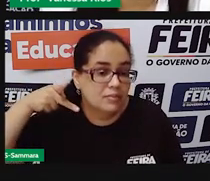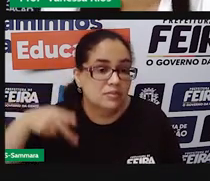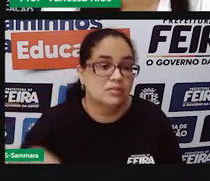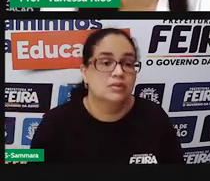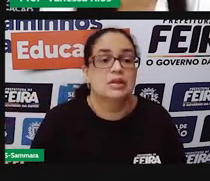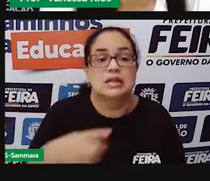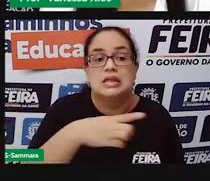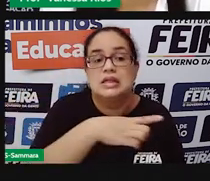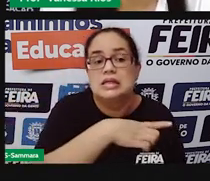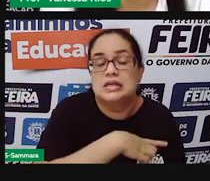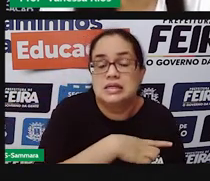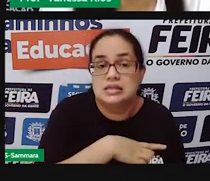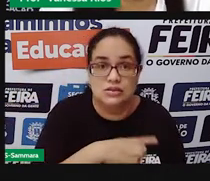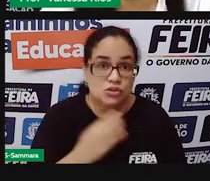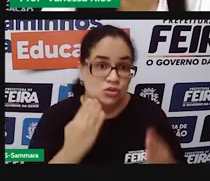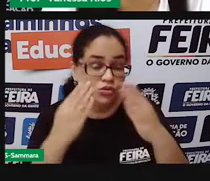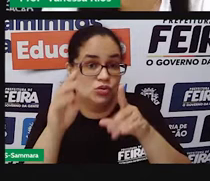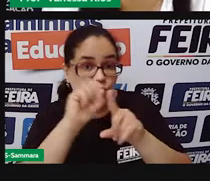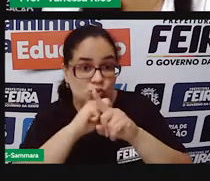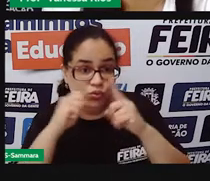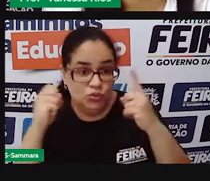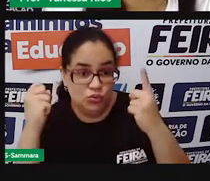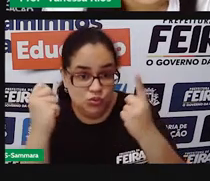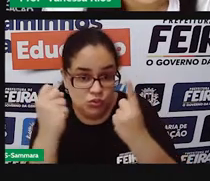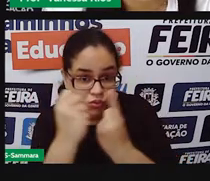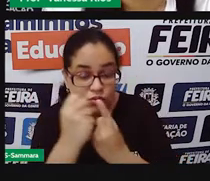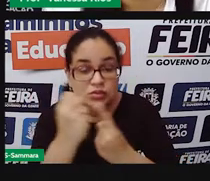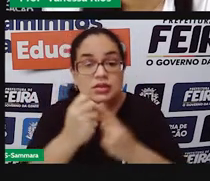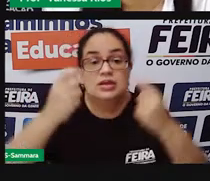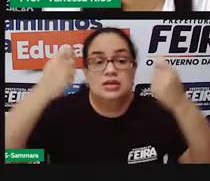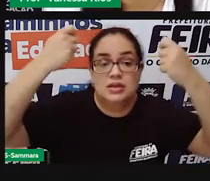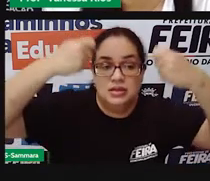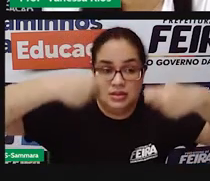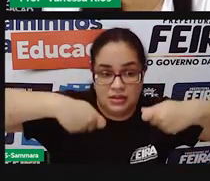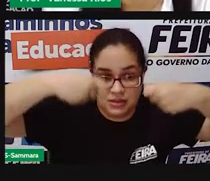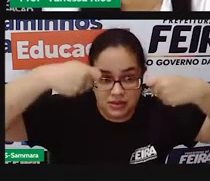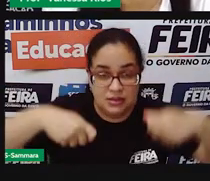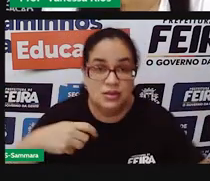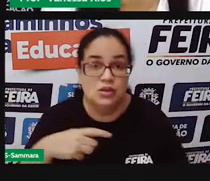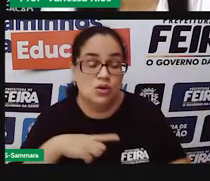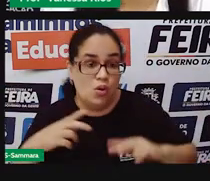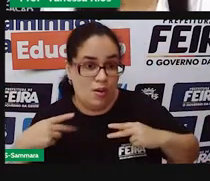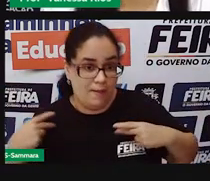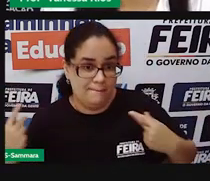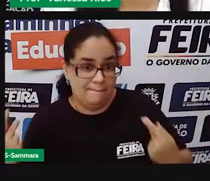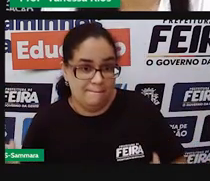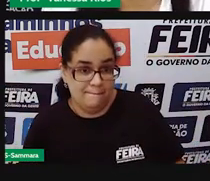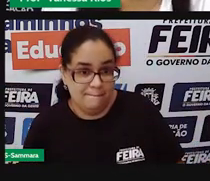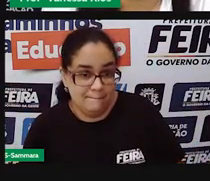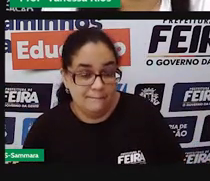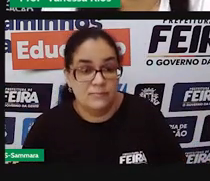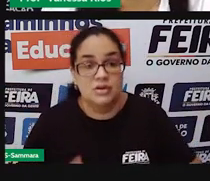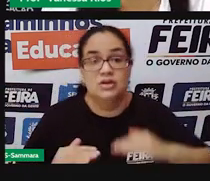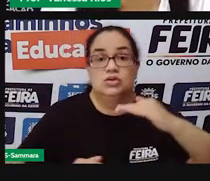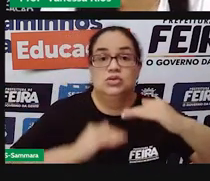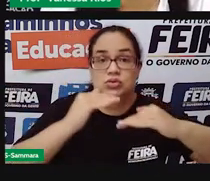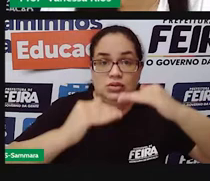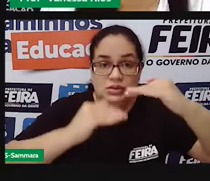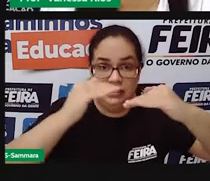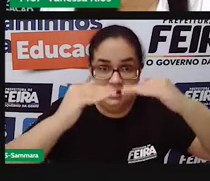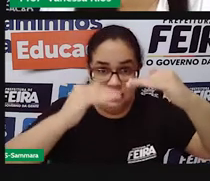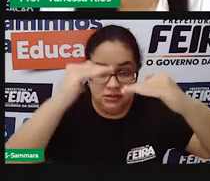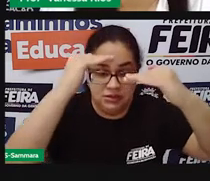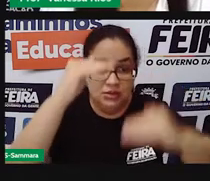justamente nessas relações sociais que são necessárias para que os seres humanos aí se desenvolvam, né,